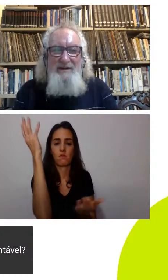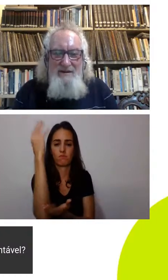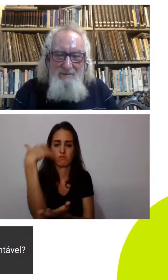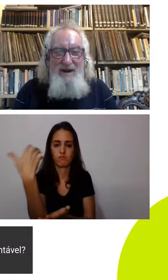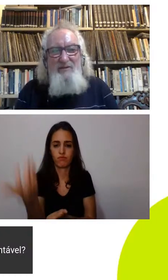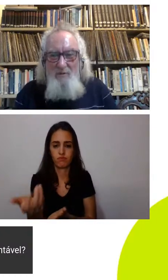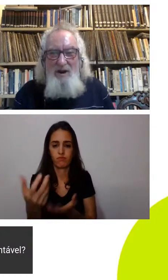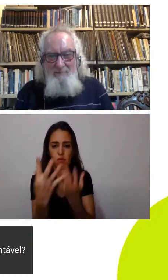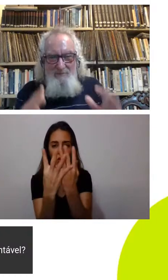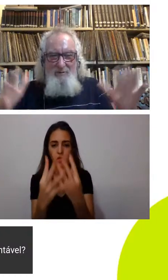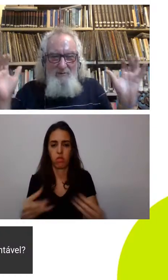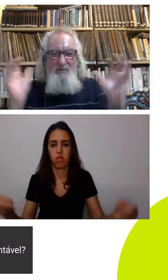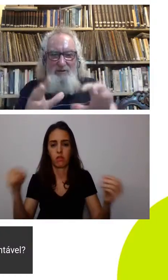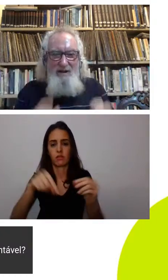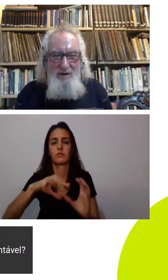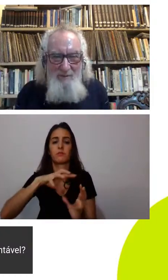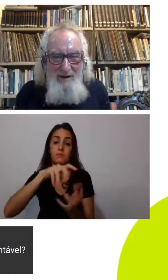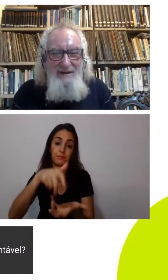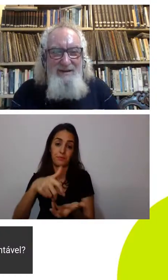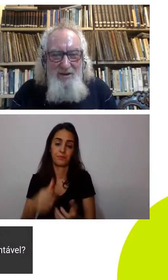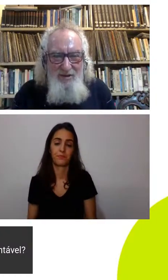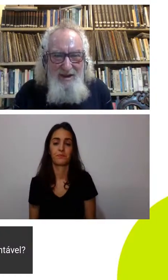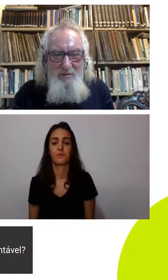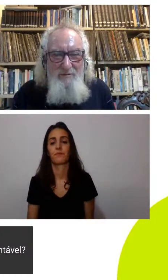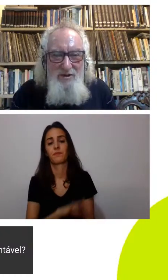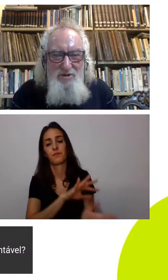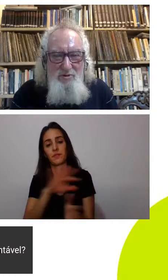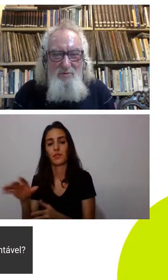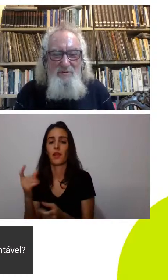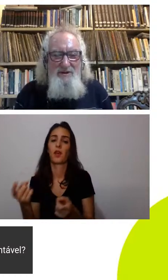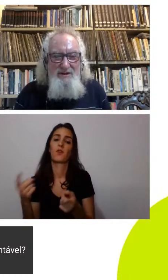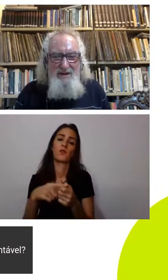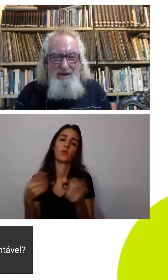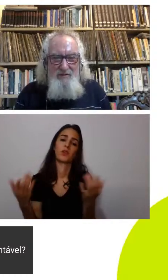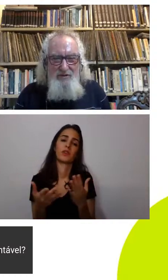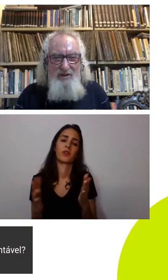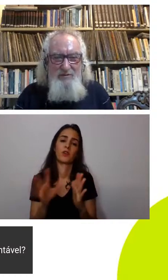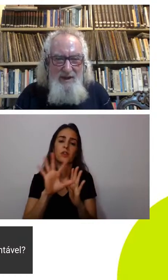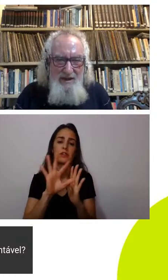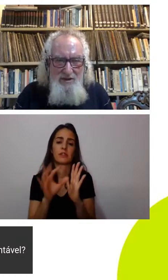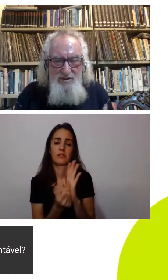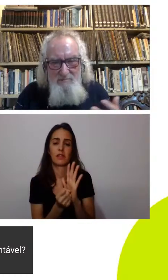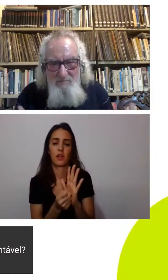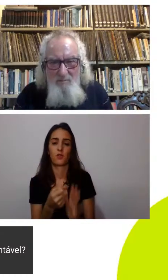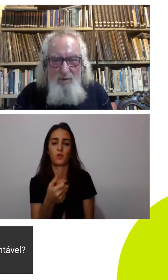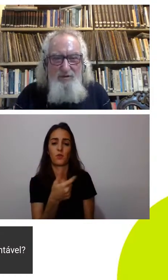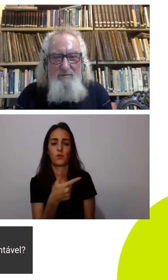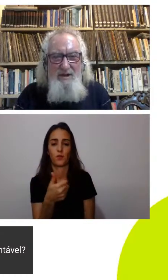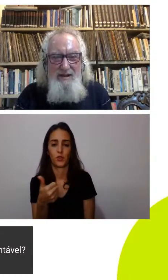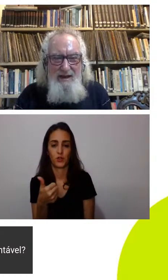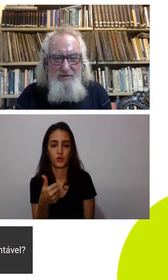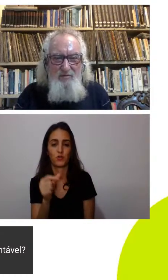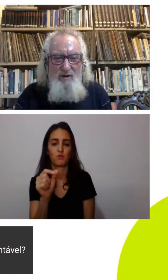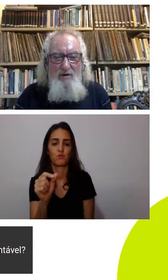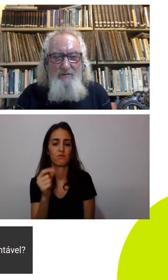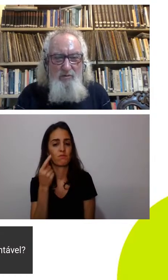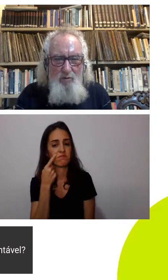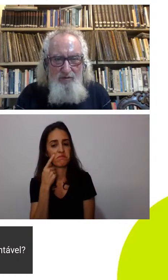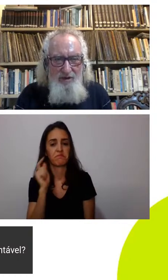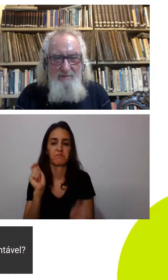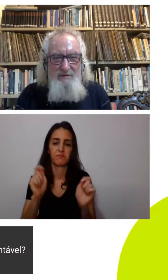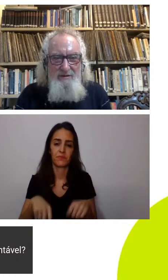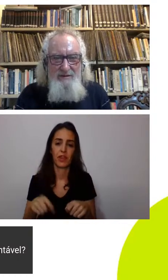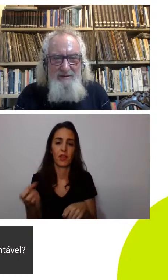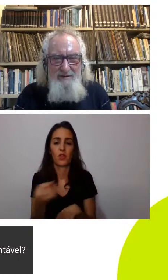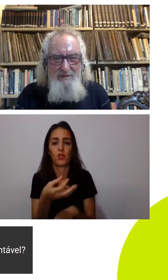mas vamos lá vamos voltar agora para o século 21 o que vocês veem aí de possibilidades com a nova